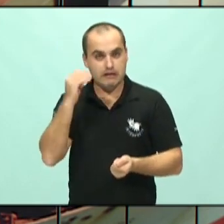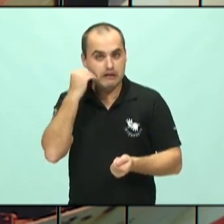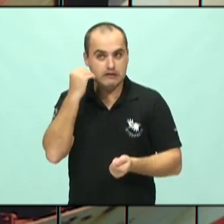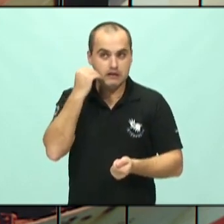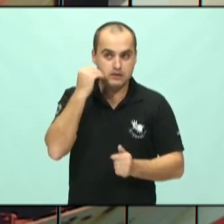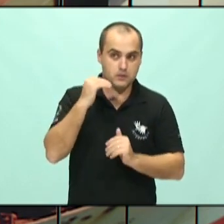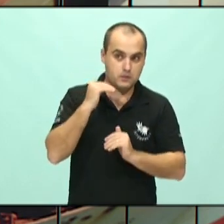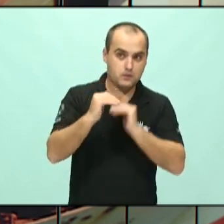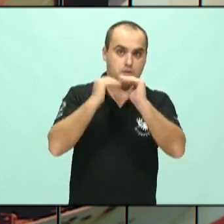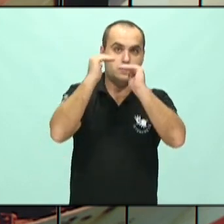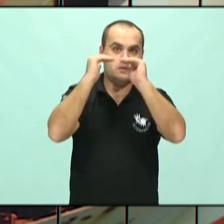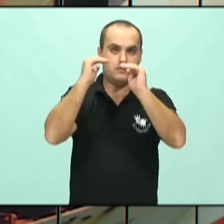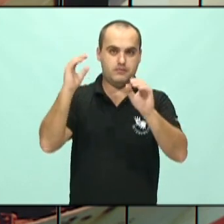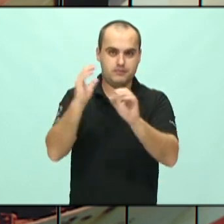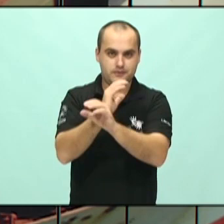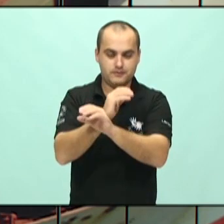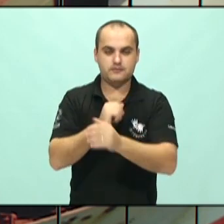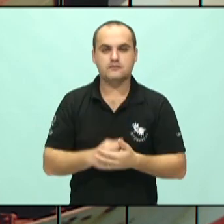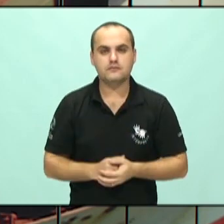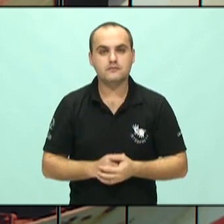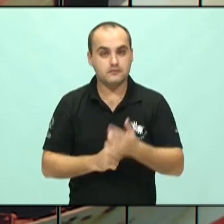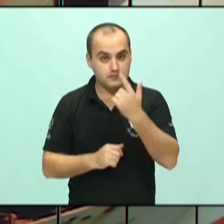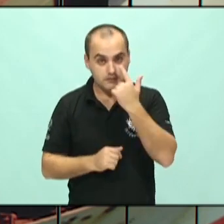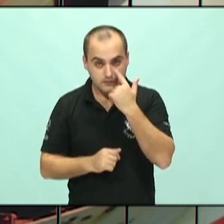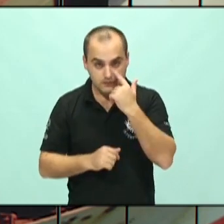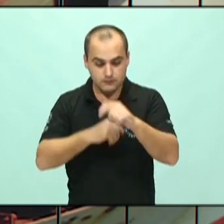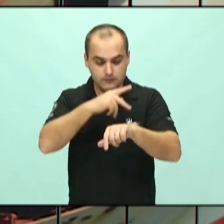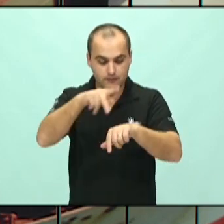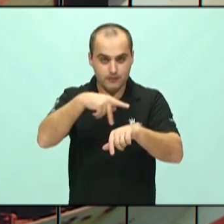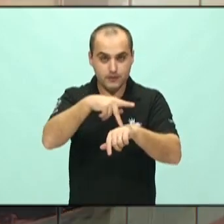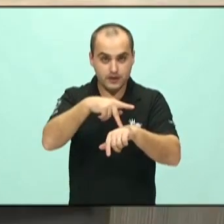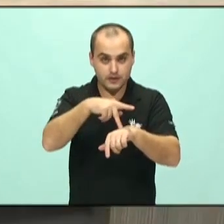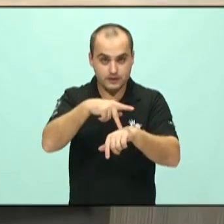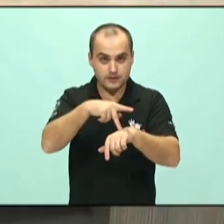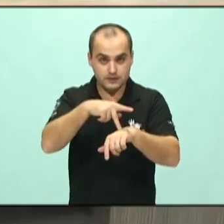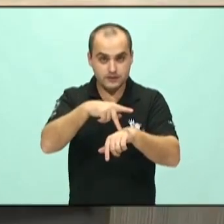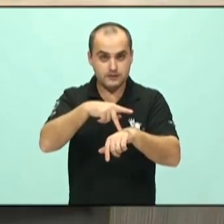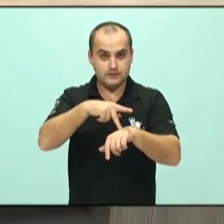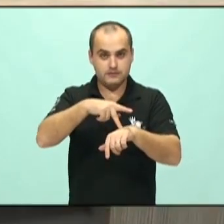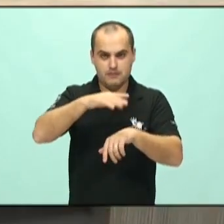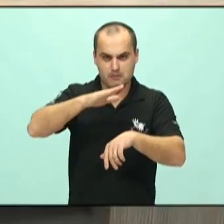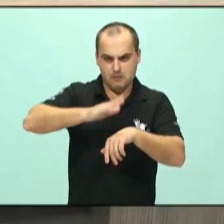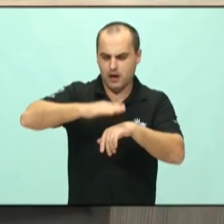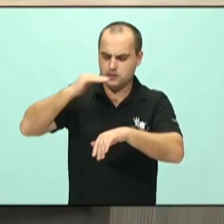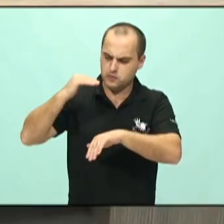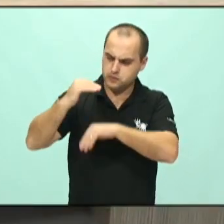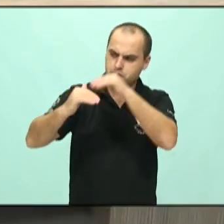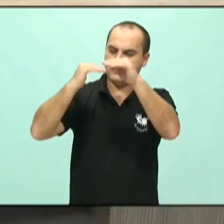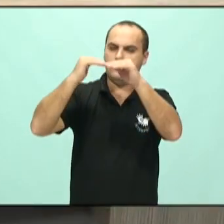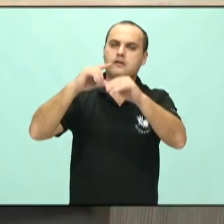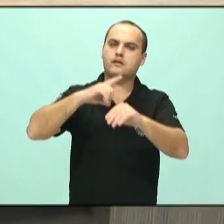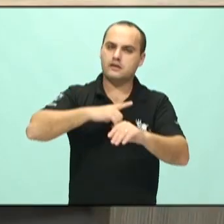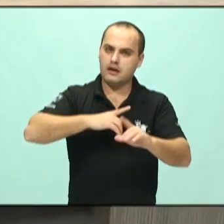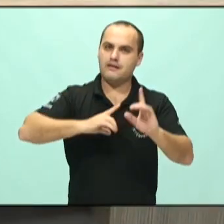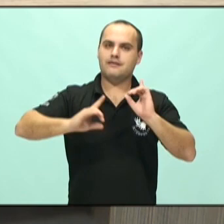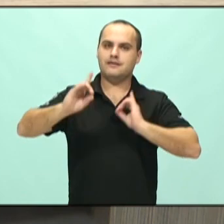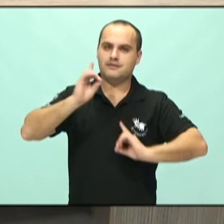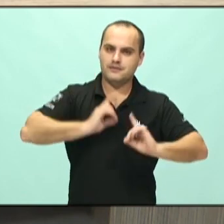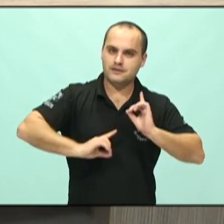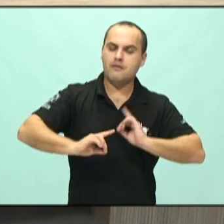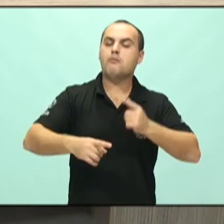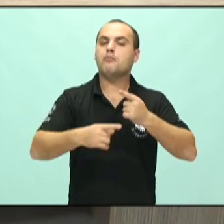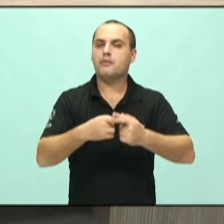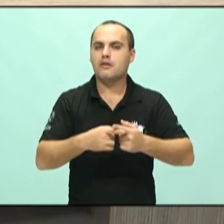E aí você vai ver que os países mais desenvolvidos, eles têm um índice maior de depressão. Por quê? Porque há mais diagnóstico,